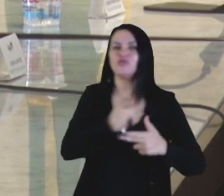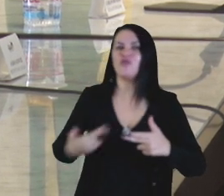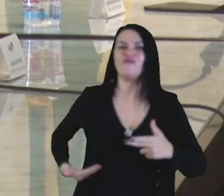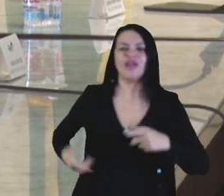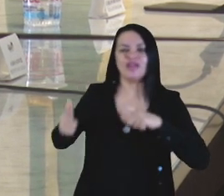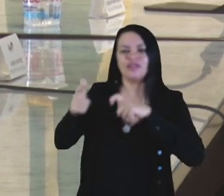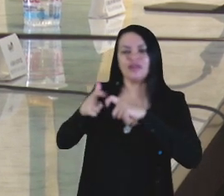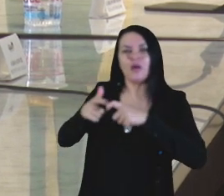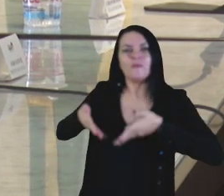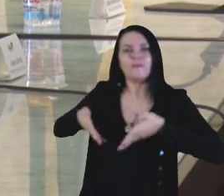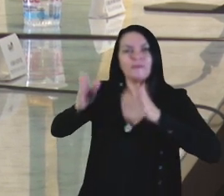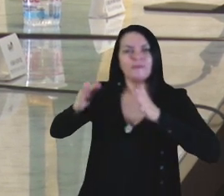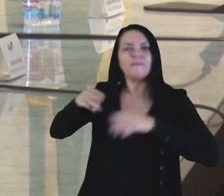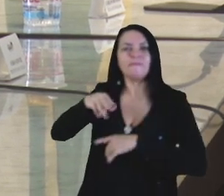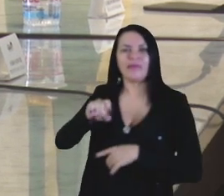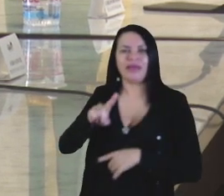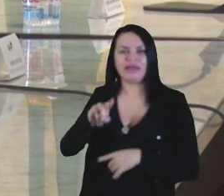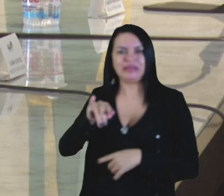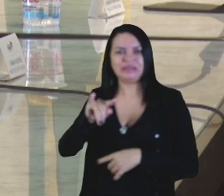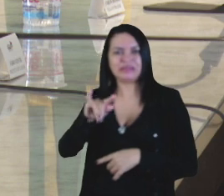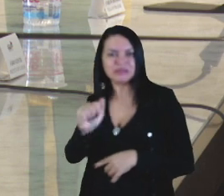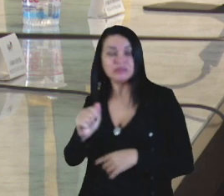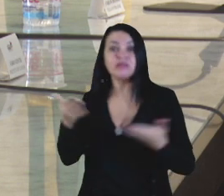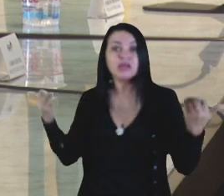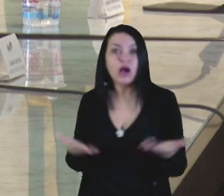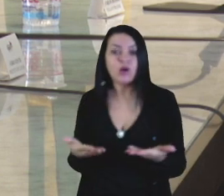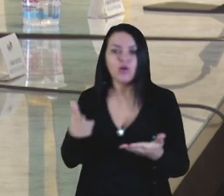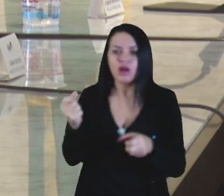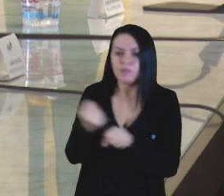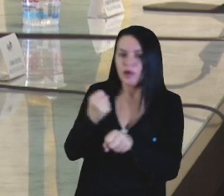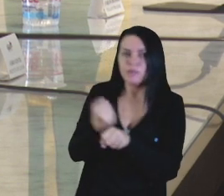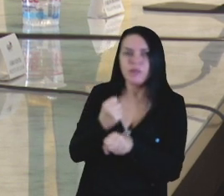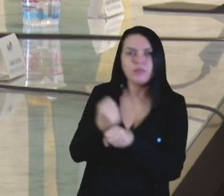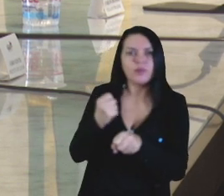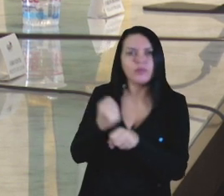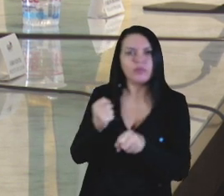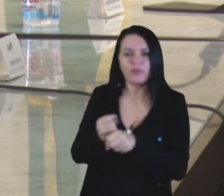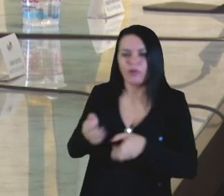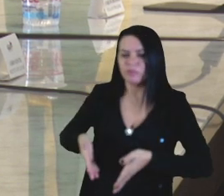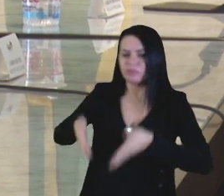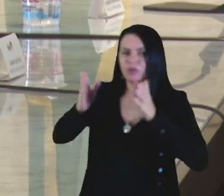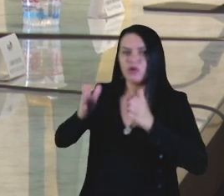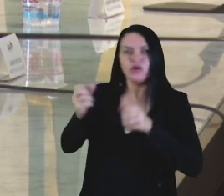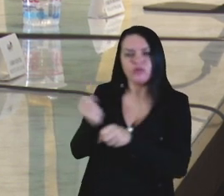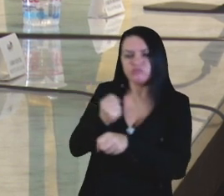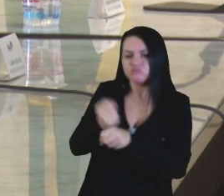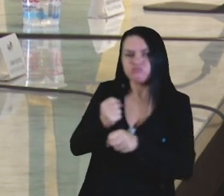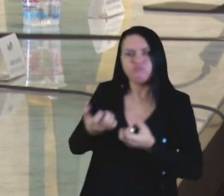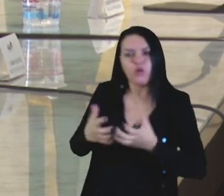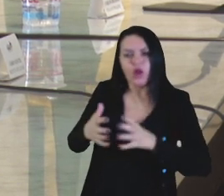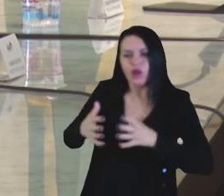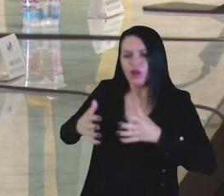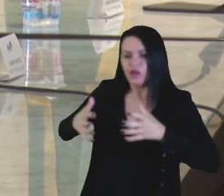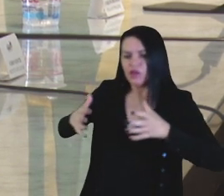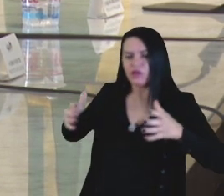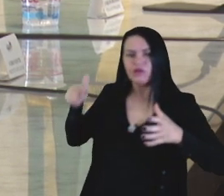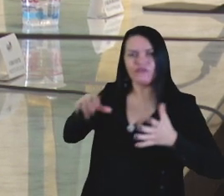de Medicina, e agora, essa ampliação, nessa construção, de fato,